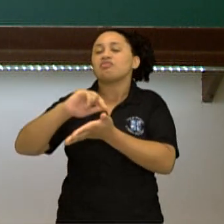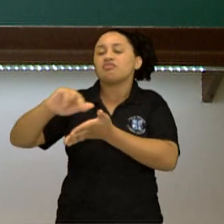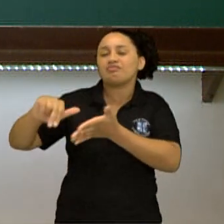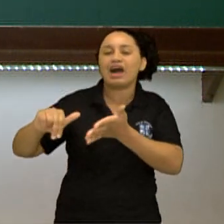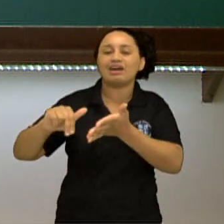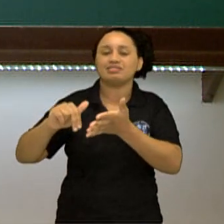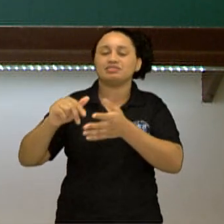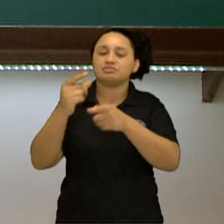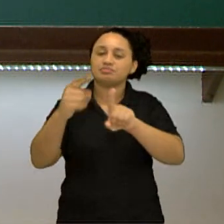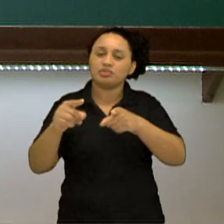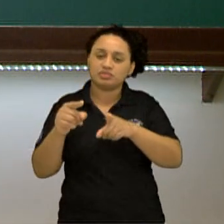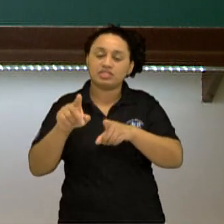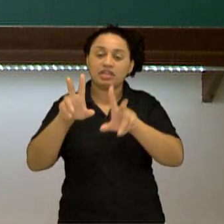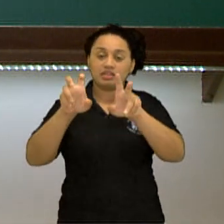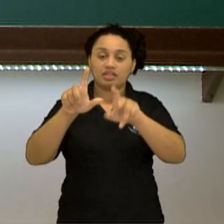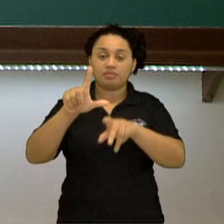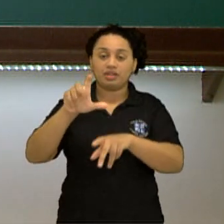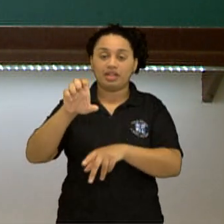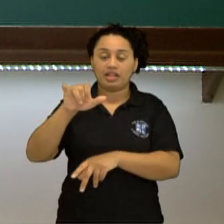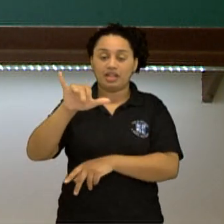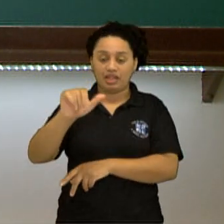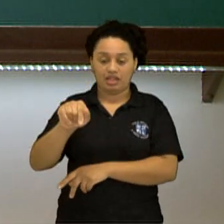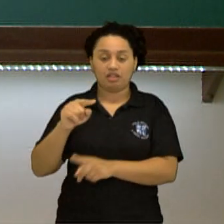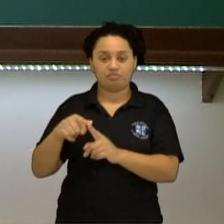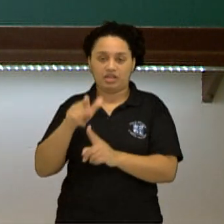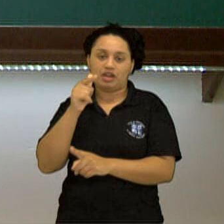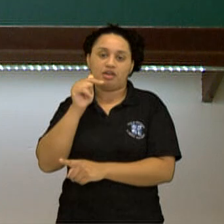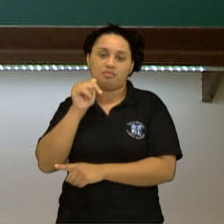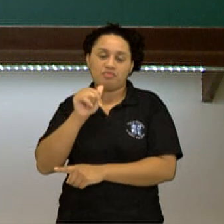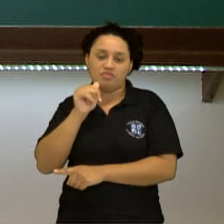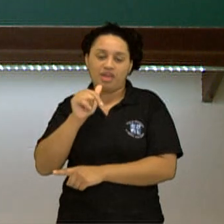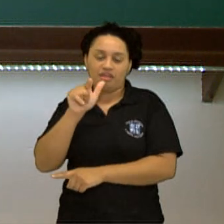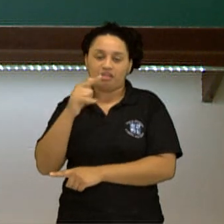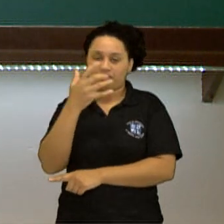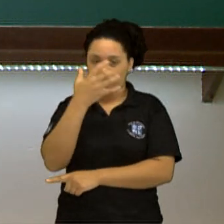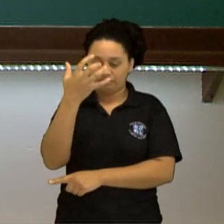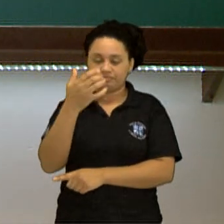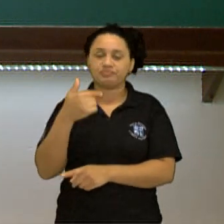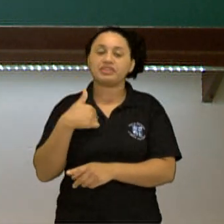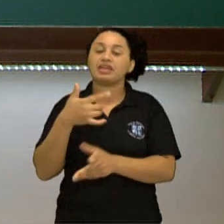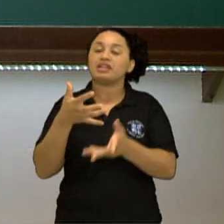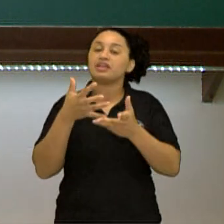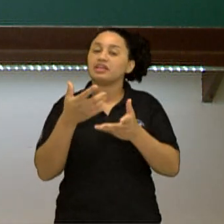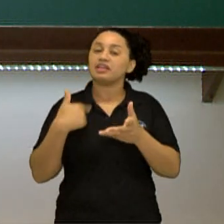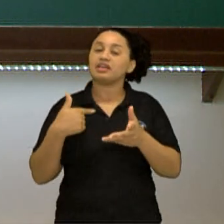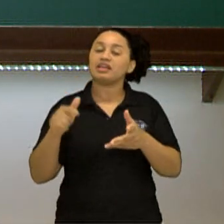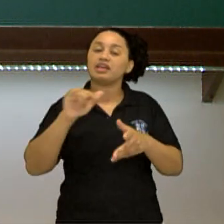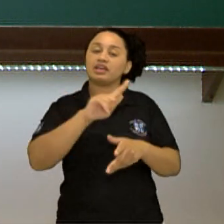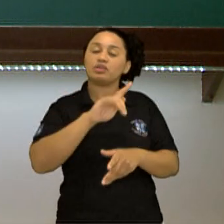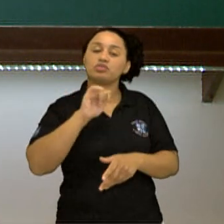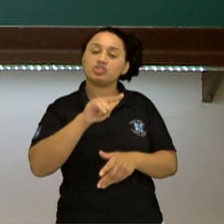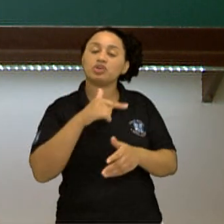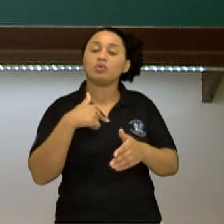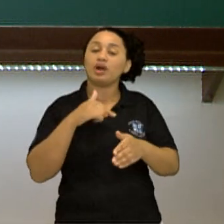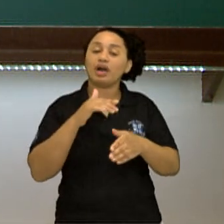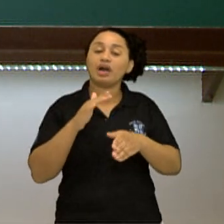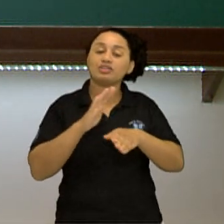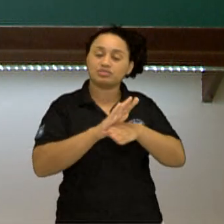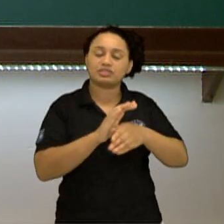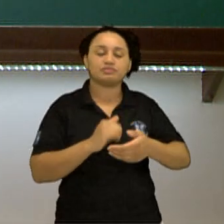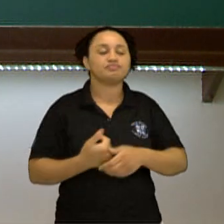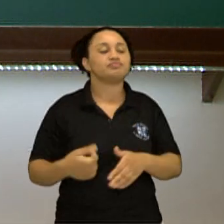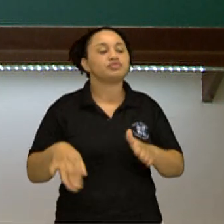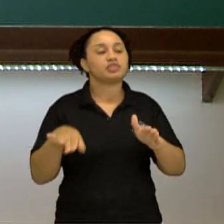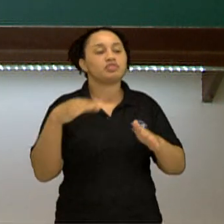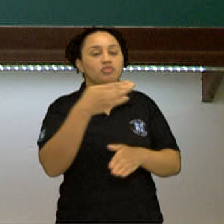intituladas Leilas, e ele queria que Gilberto Gil o ajudasse nessa composição. Chegou na casa